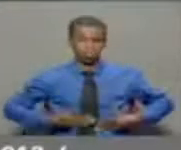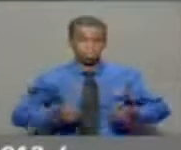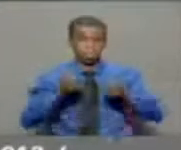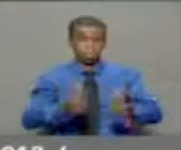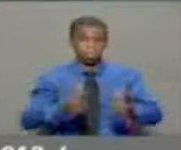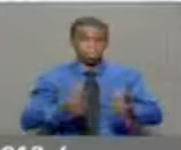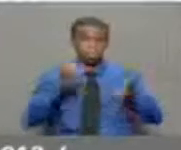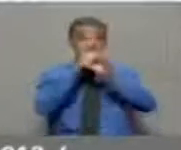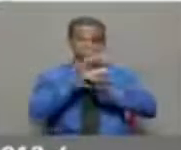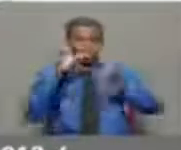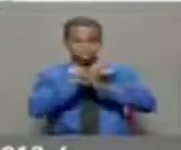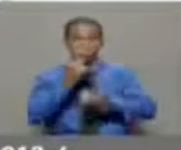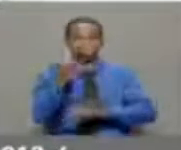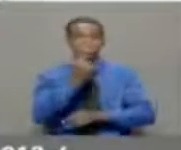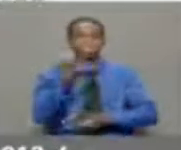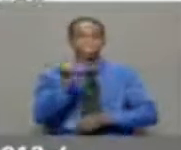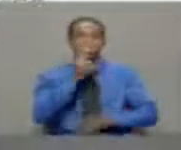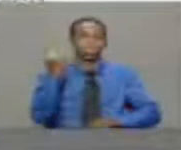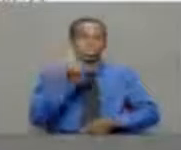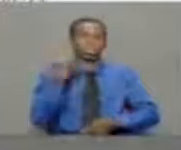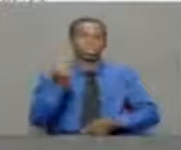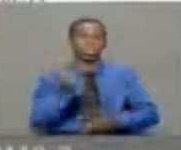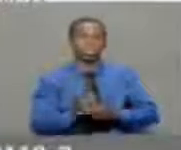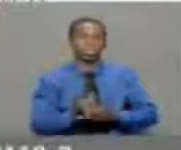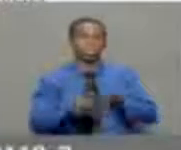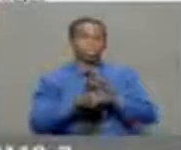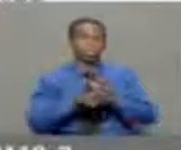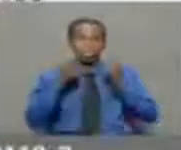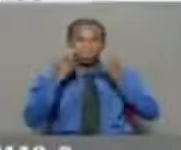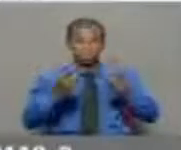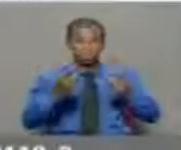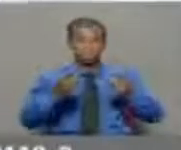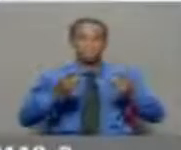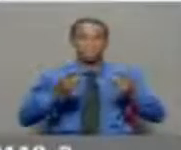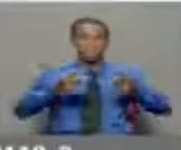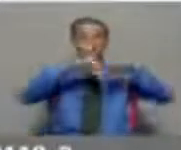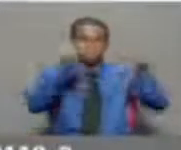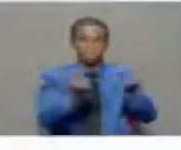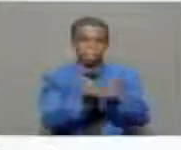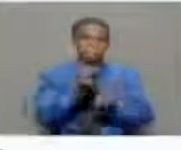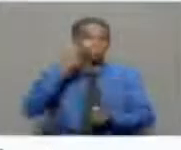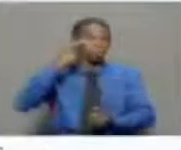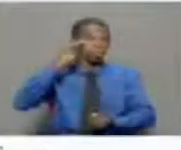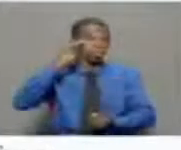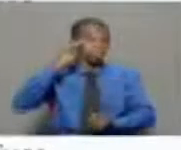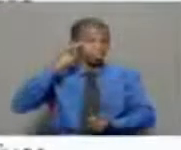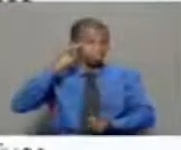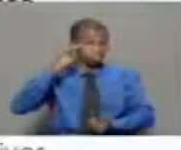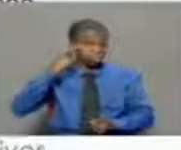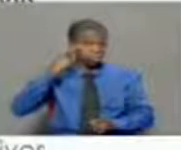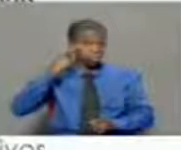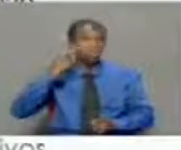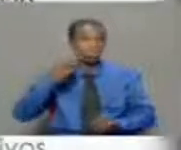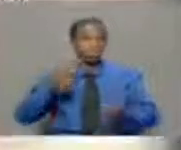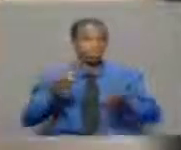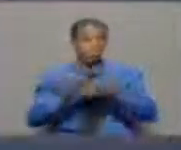Os representantes das empresas China International Fund Angola Limitada, CIF, e Koshan